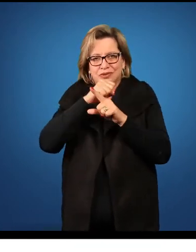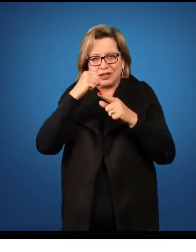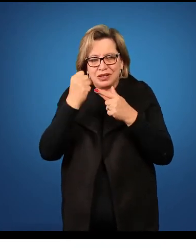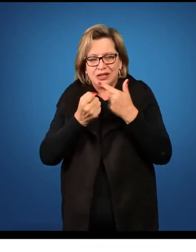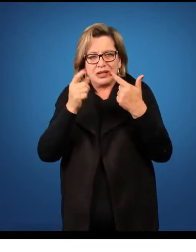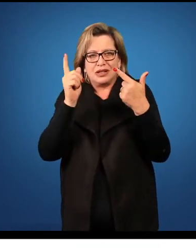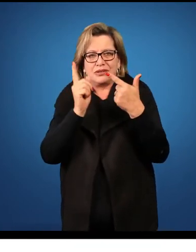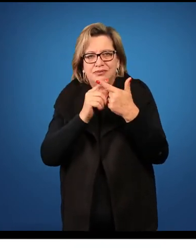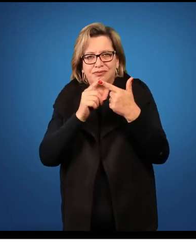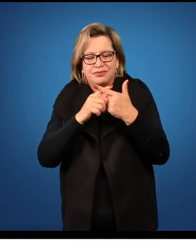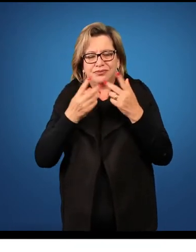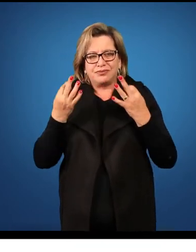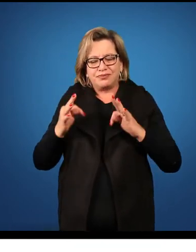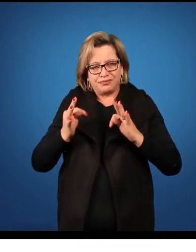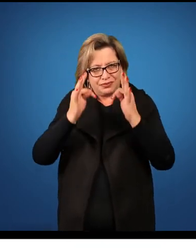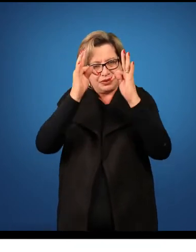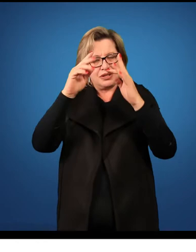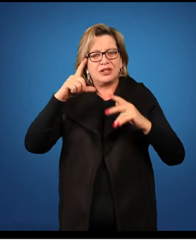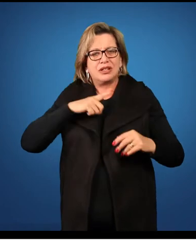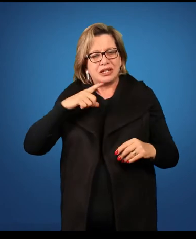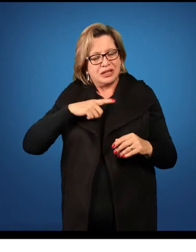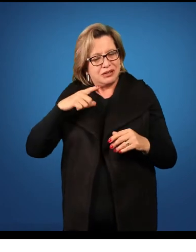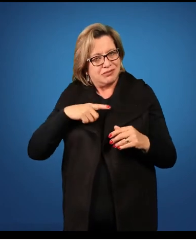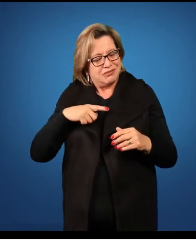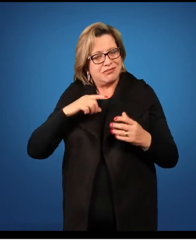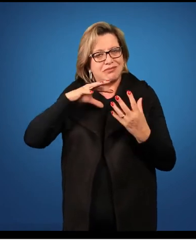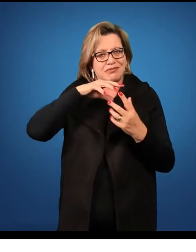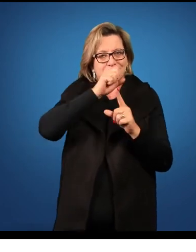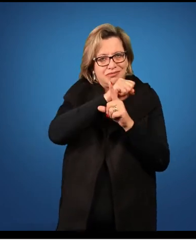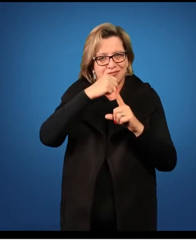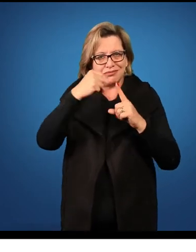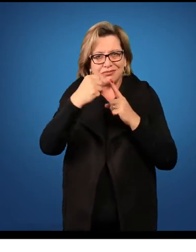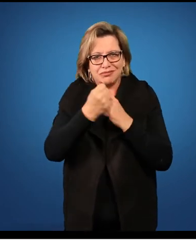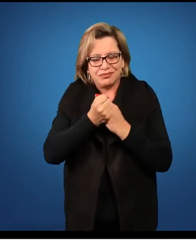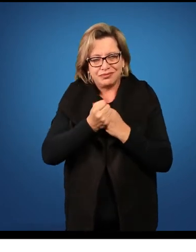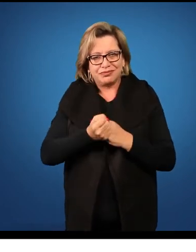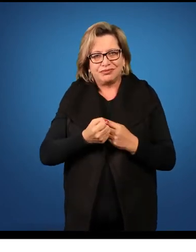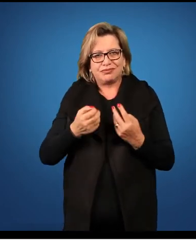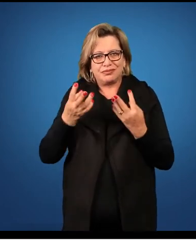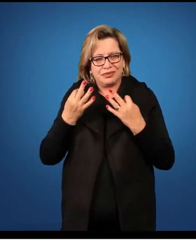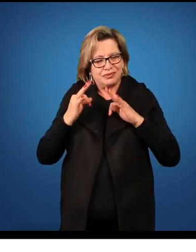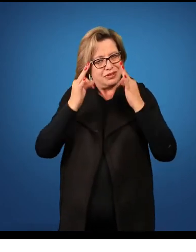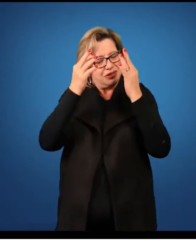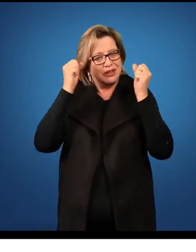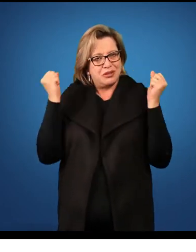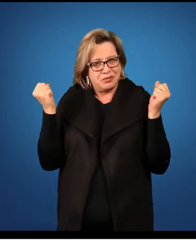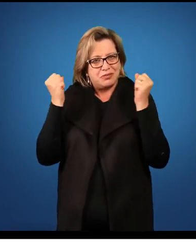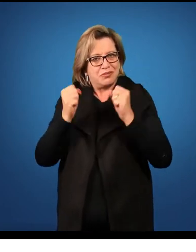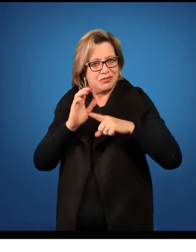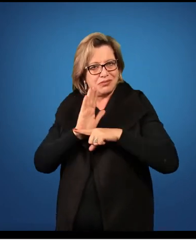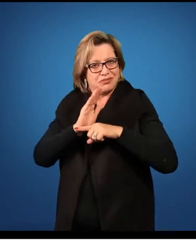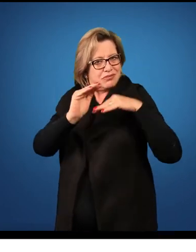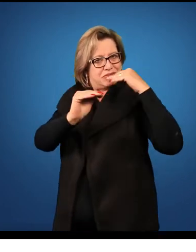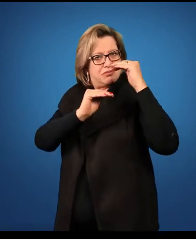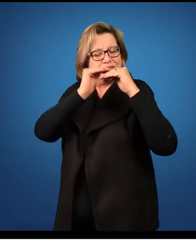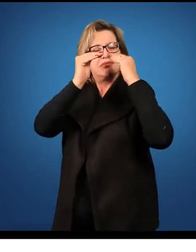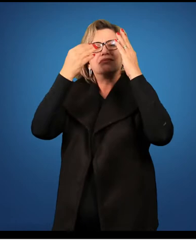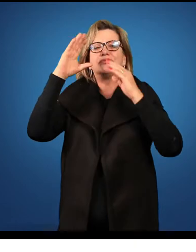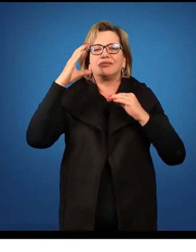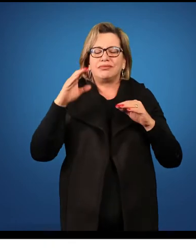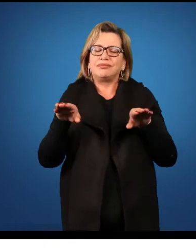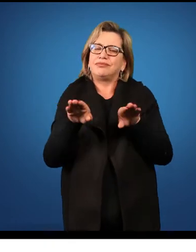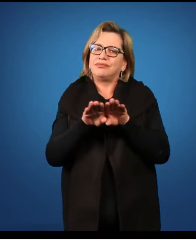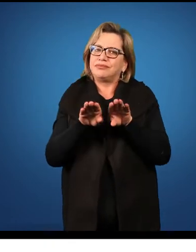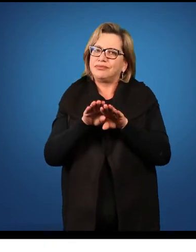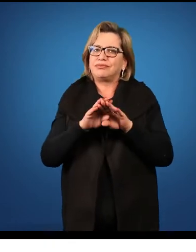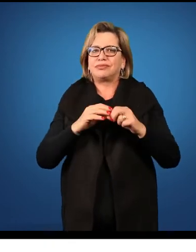fruto também da tecnologia que eu tenho naquele momento. Então, essa tecnologia pode auxiliar o avanço da ciência e também ela